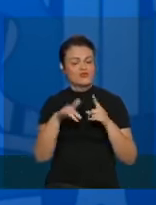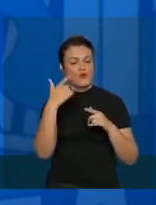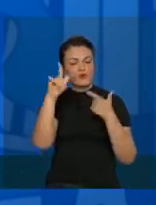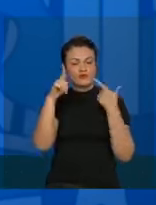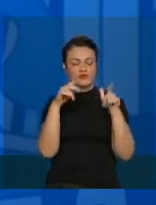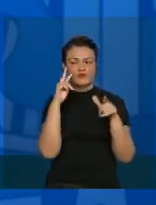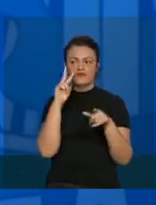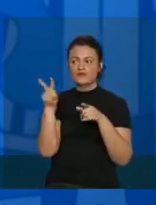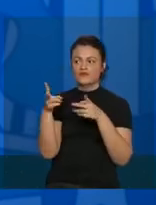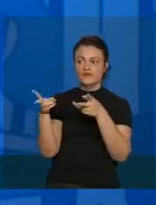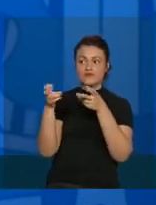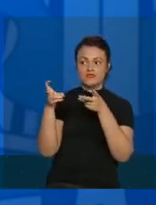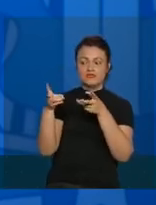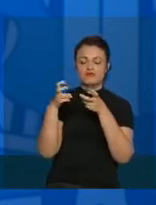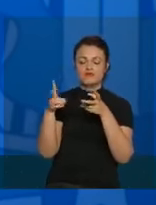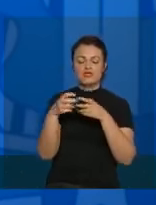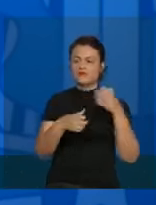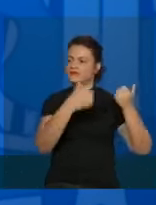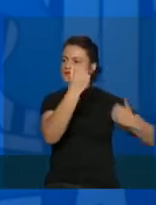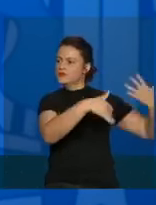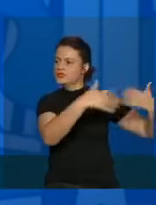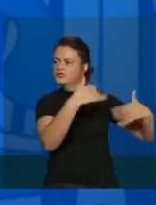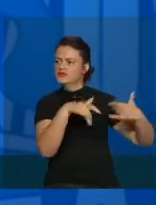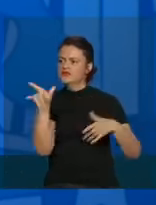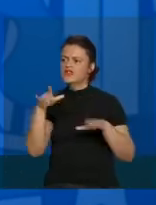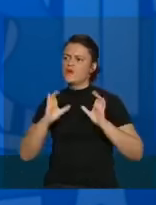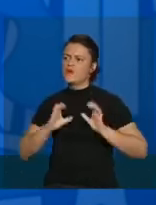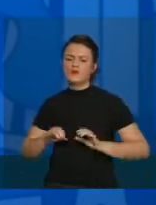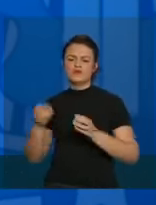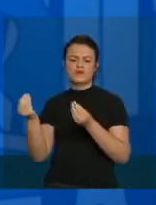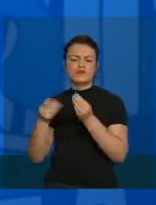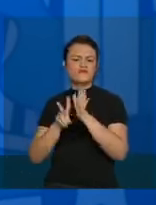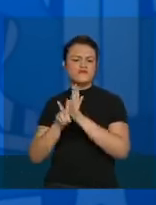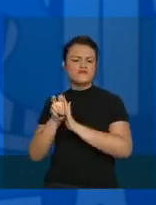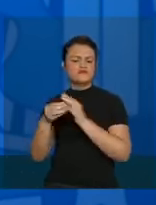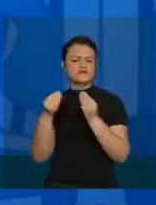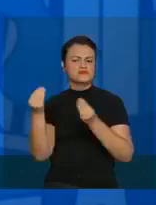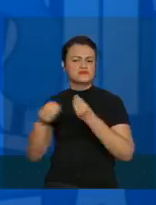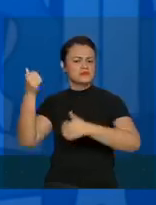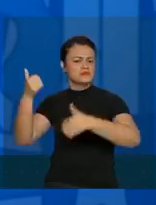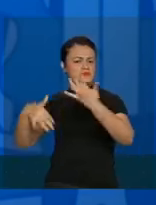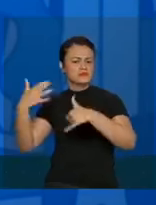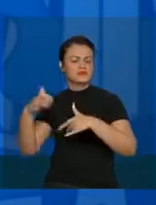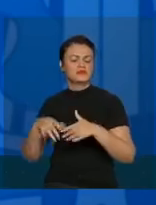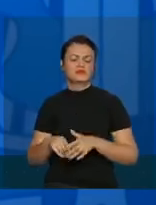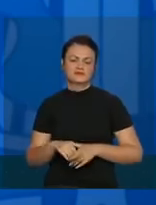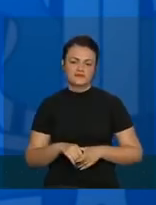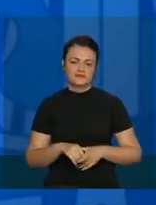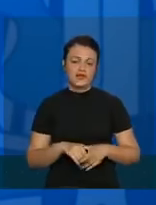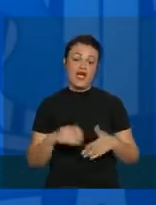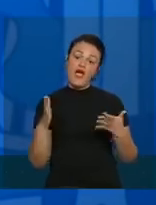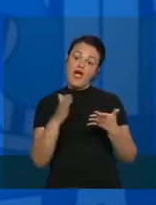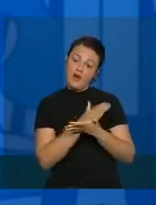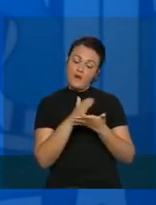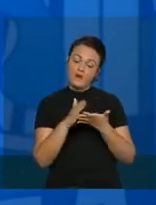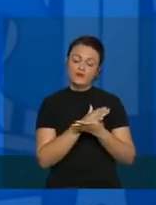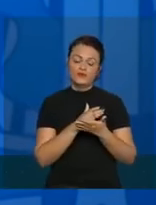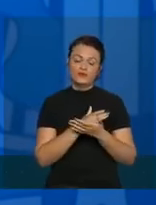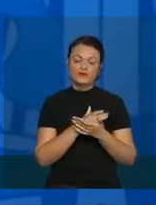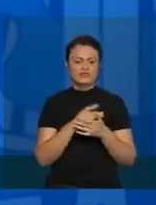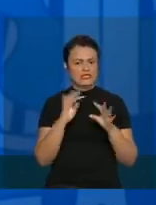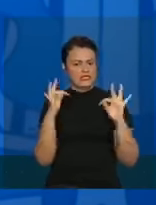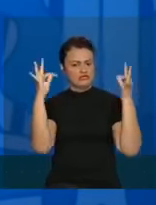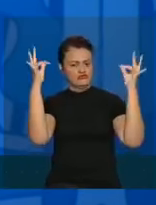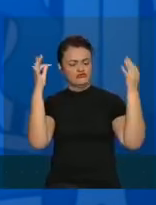olhando e foram descrevendo como foi o comportamento do vírus nessas diferentes sociedades. algumas com muita